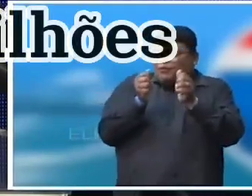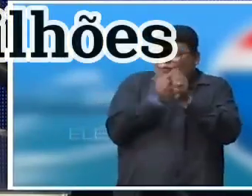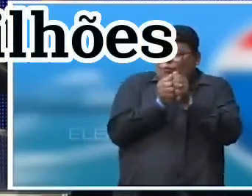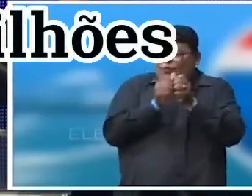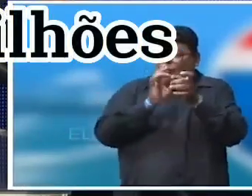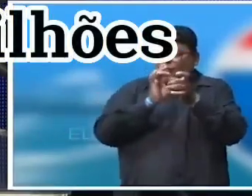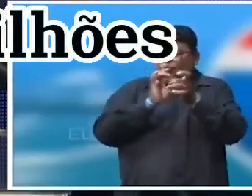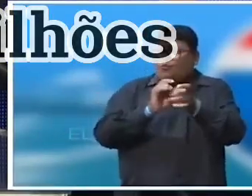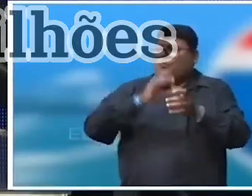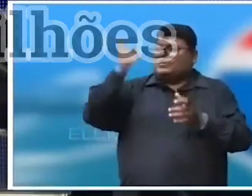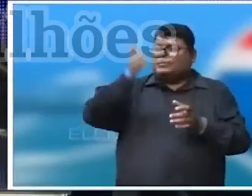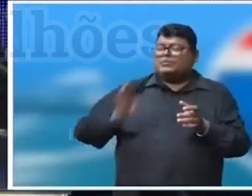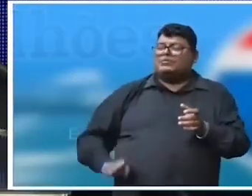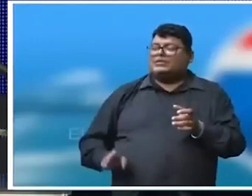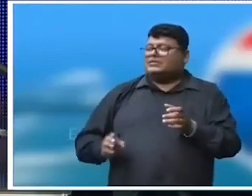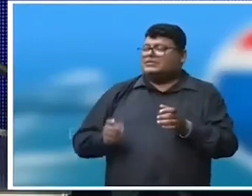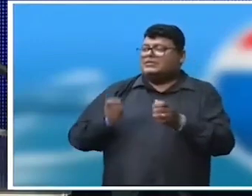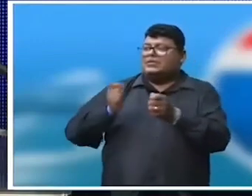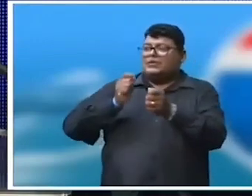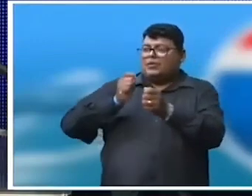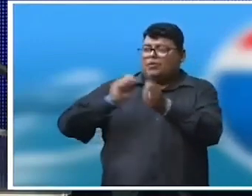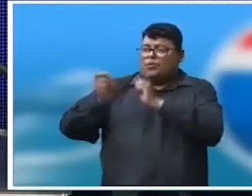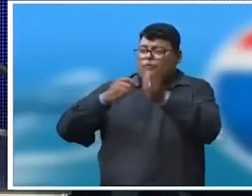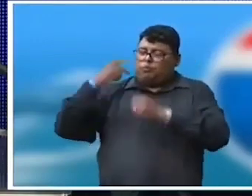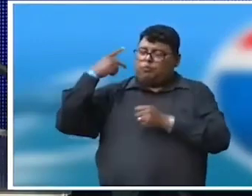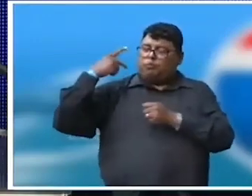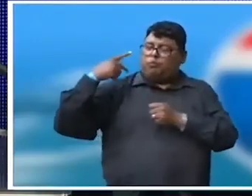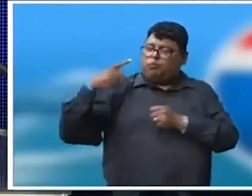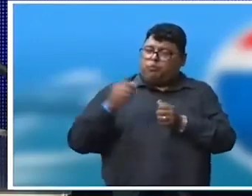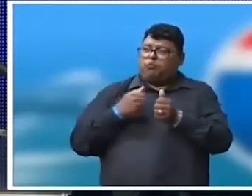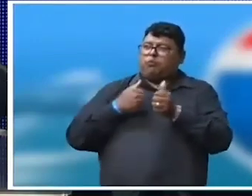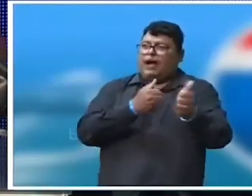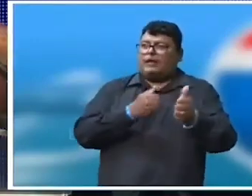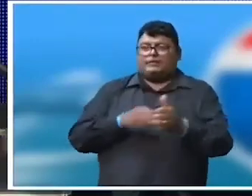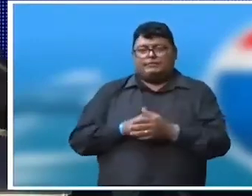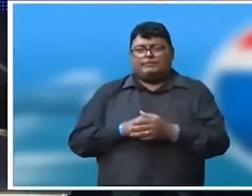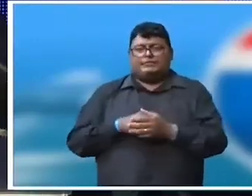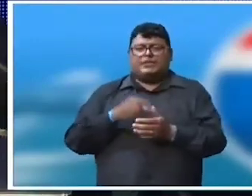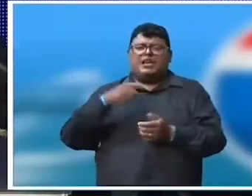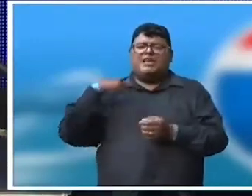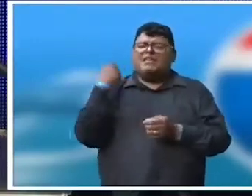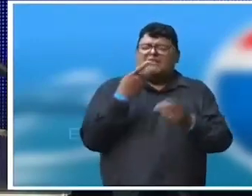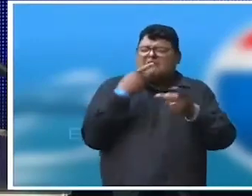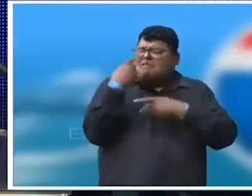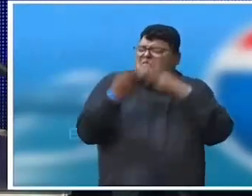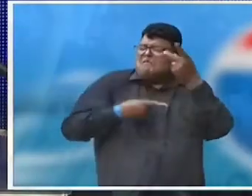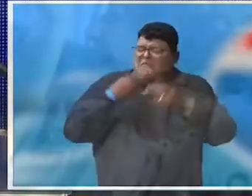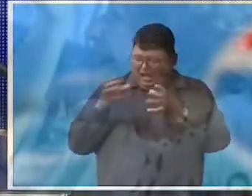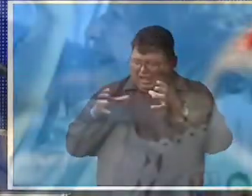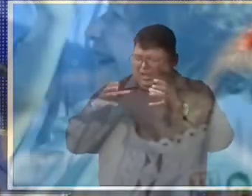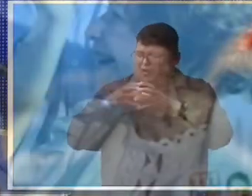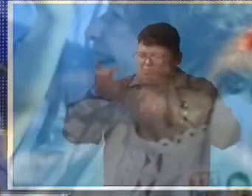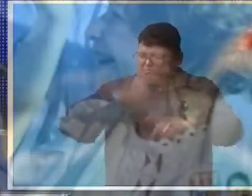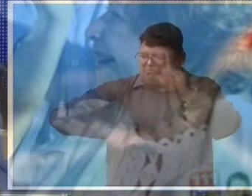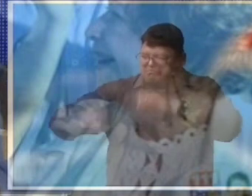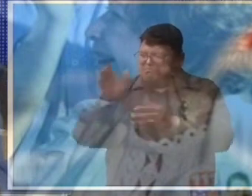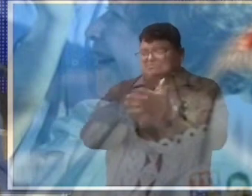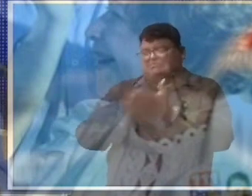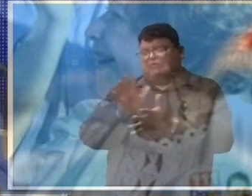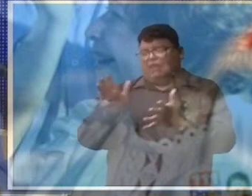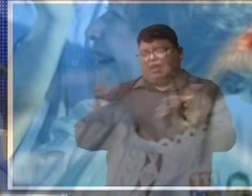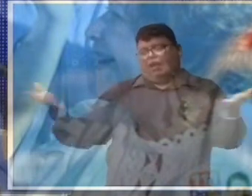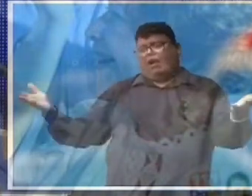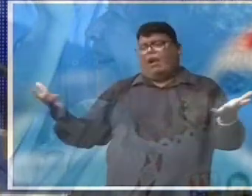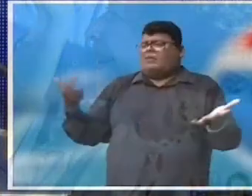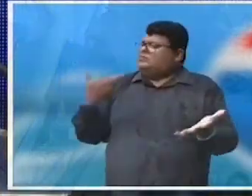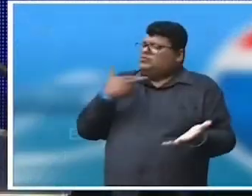para financiar a sua campanha. E como dizer que não faz parte de um grupo político? Não pode,